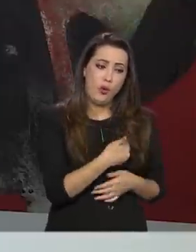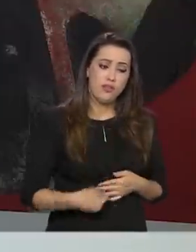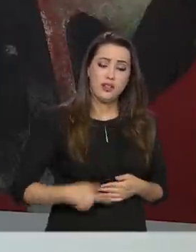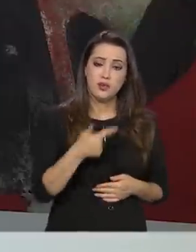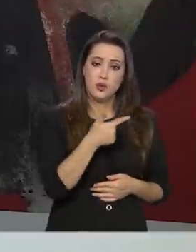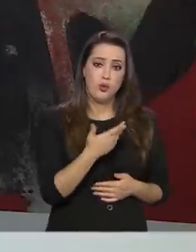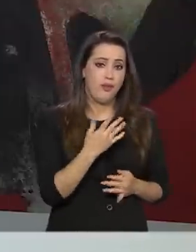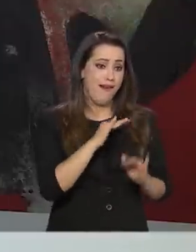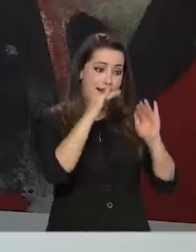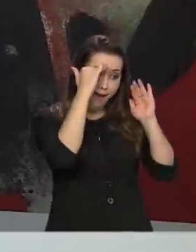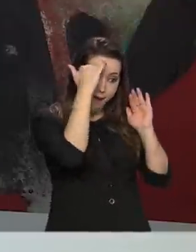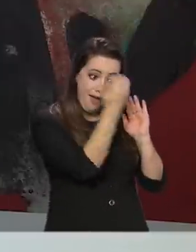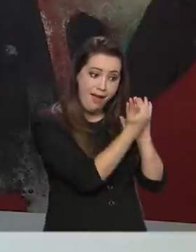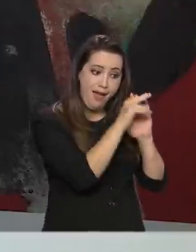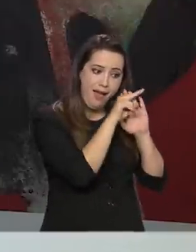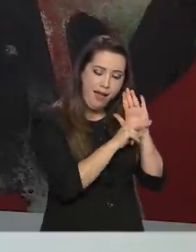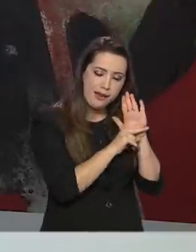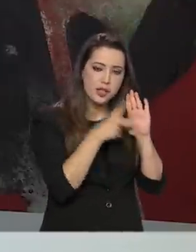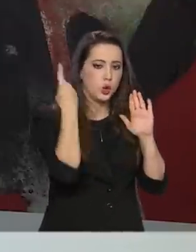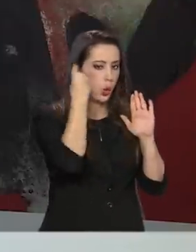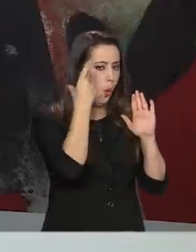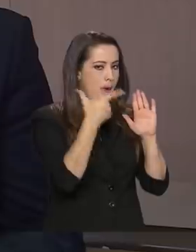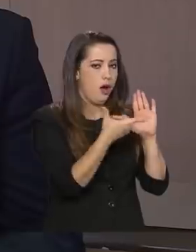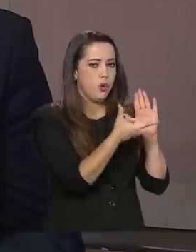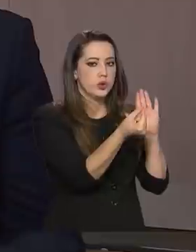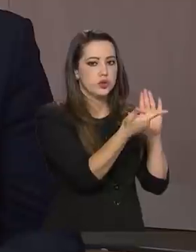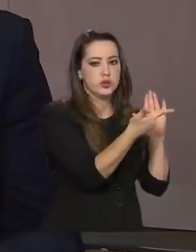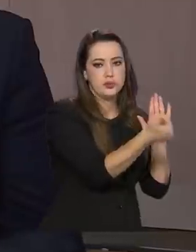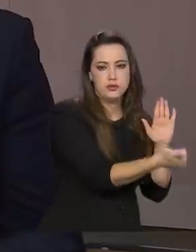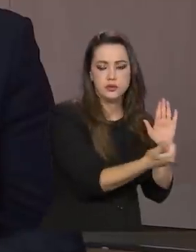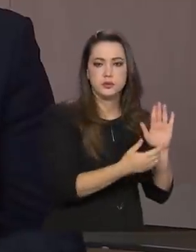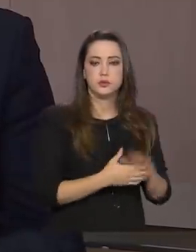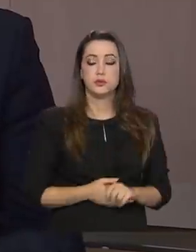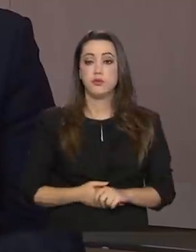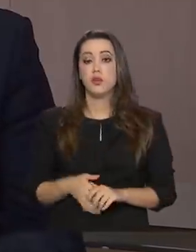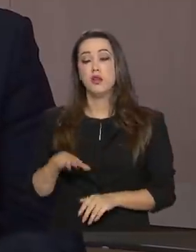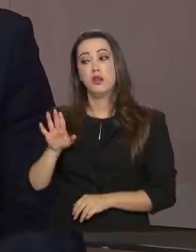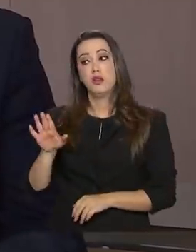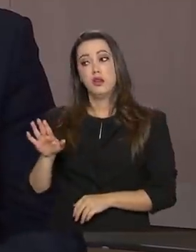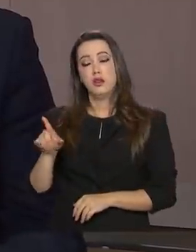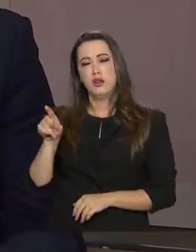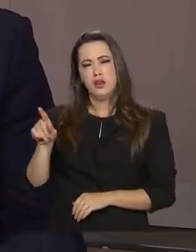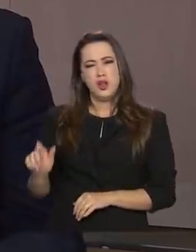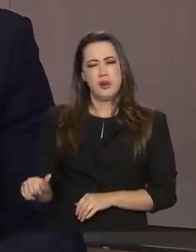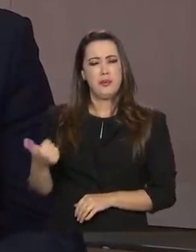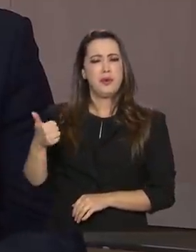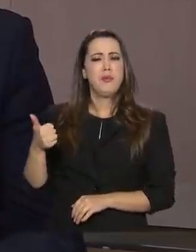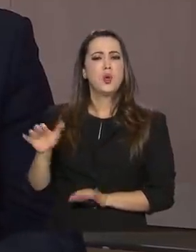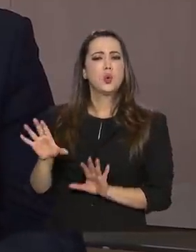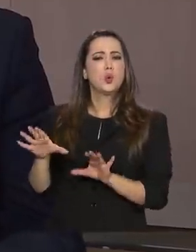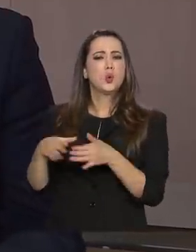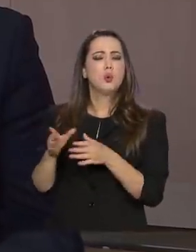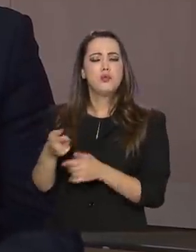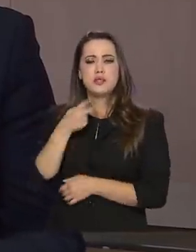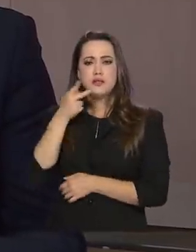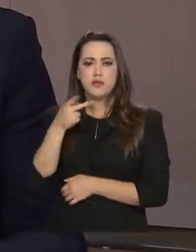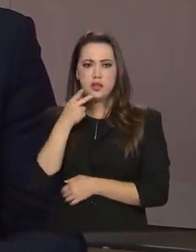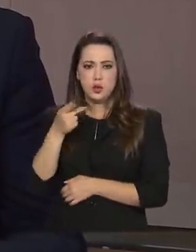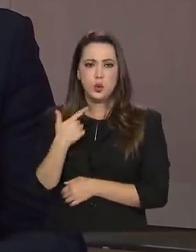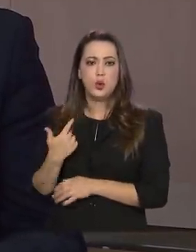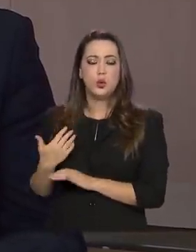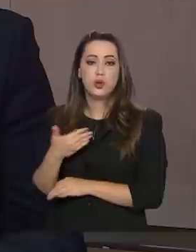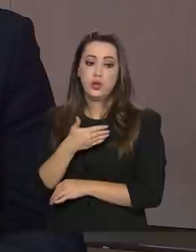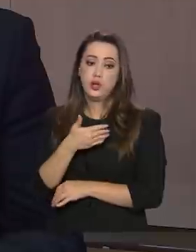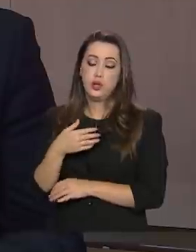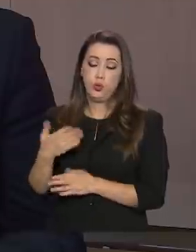toada normal fiscal. Agora, no primeiro bloco, o senhor falou que o mercado precificou o silo emergencial. Essa área do senhor